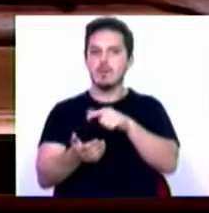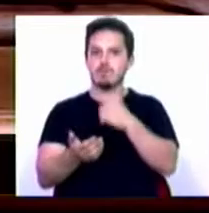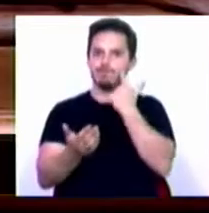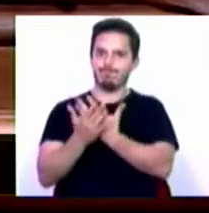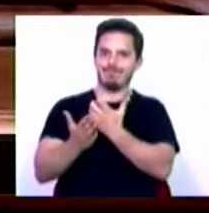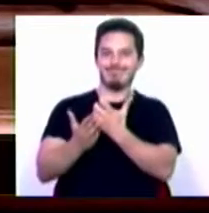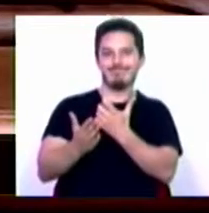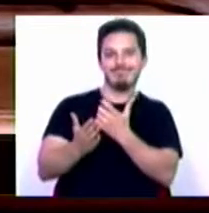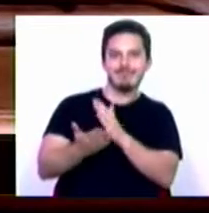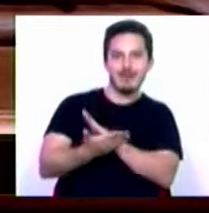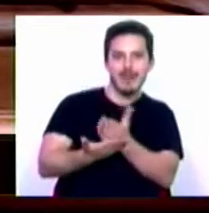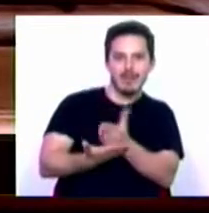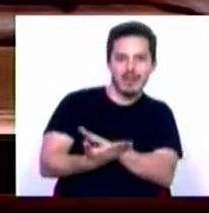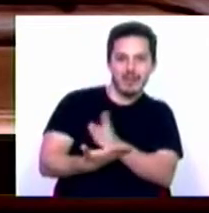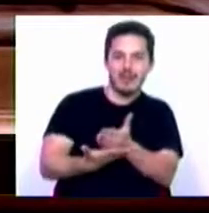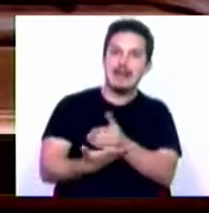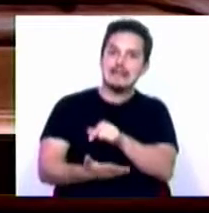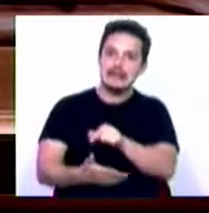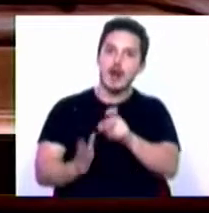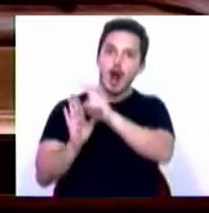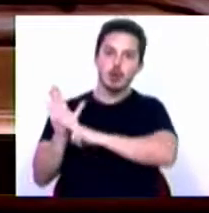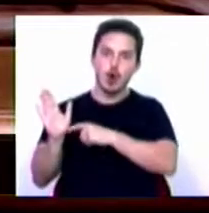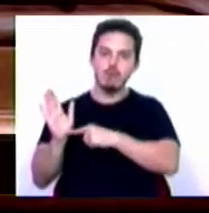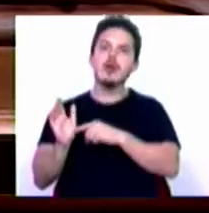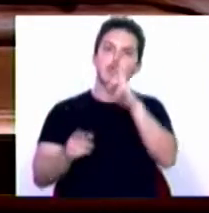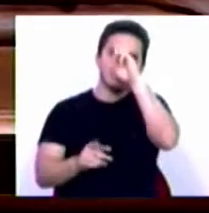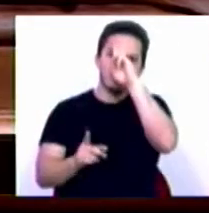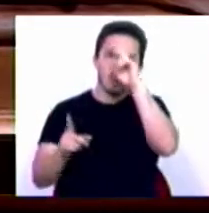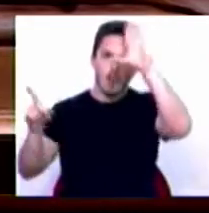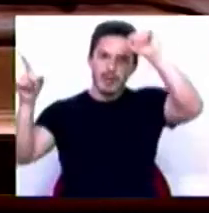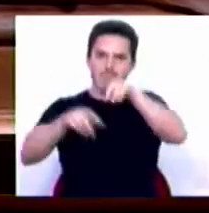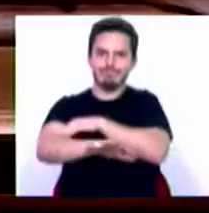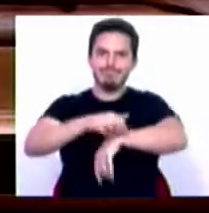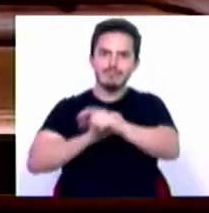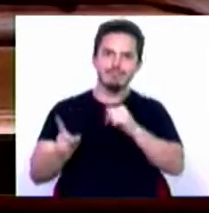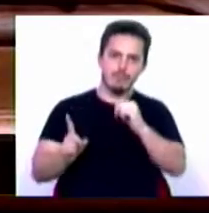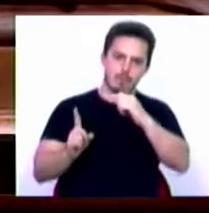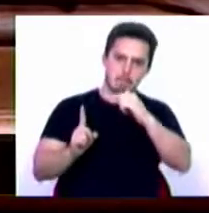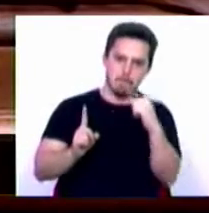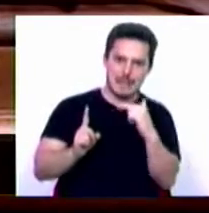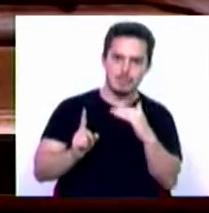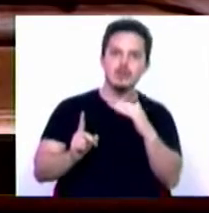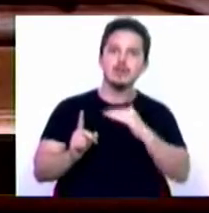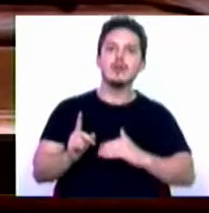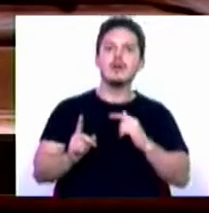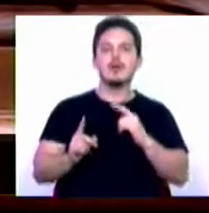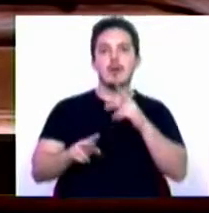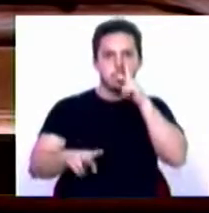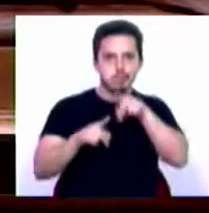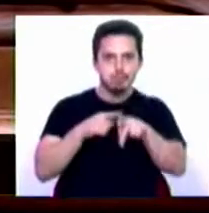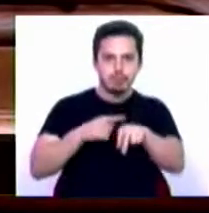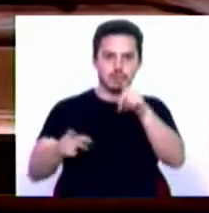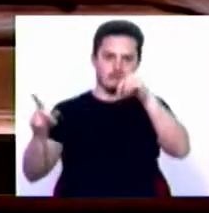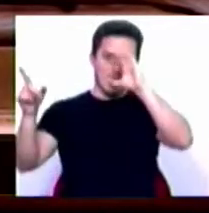tendenciosas. O relatório minimiza o esforço do Governo na resposta e a intervenção permanente e interrupta do Estado